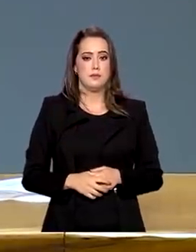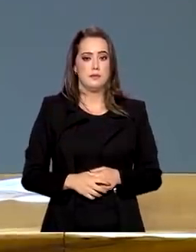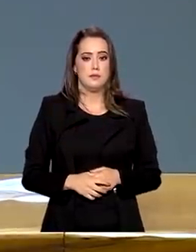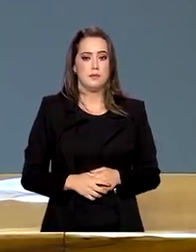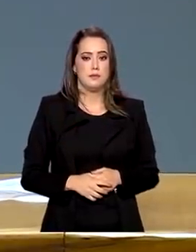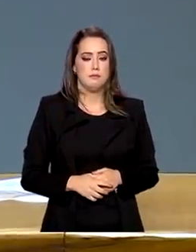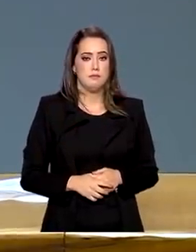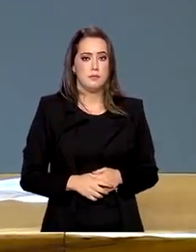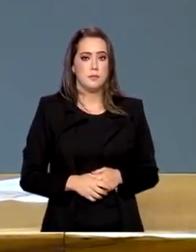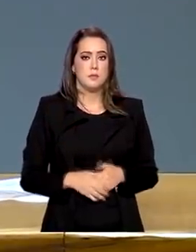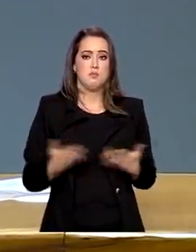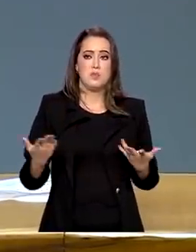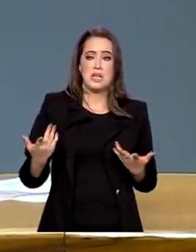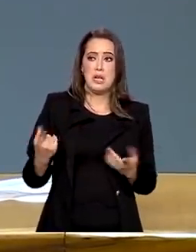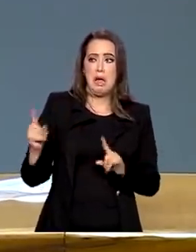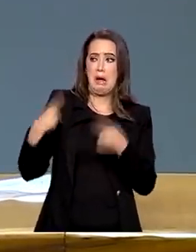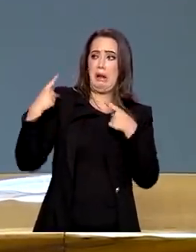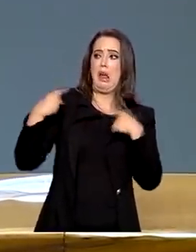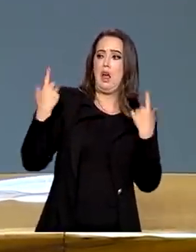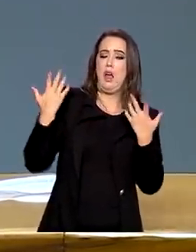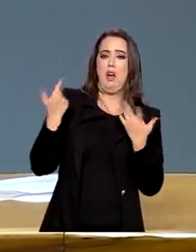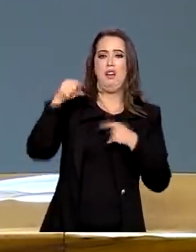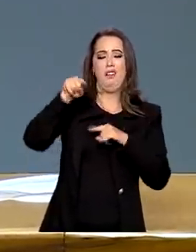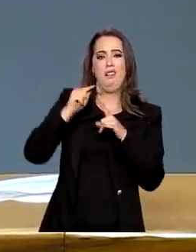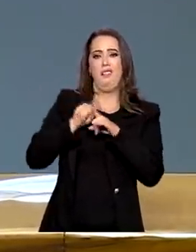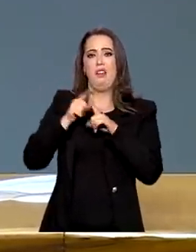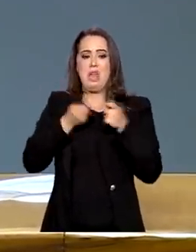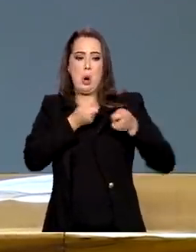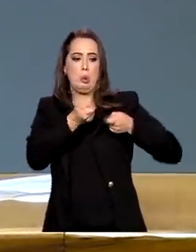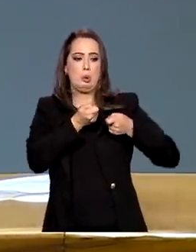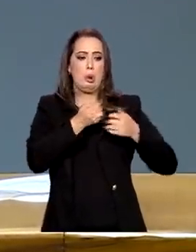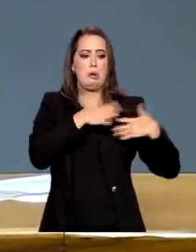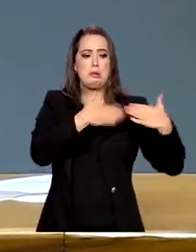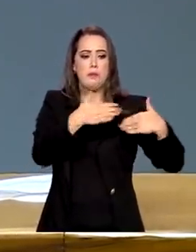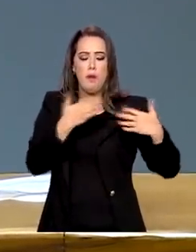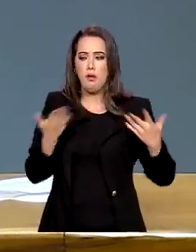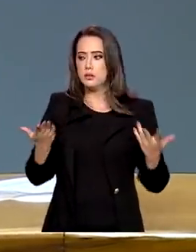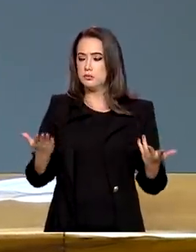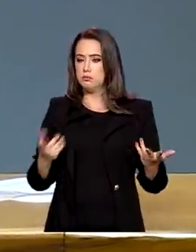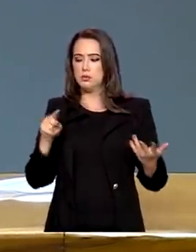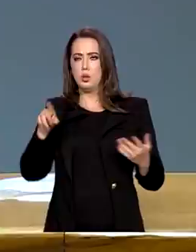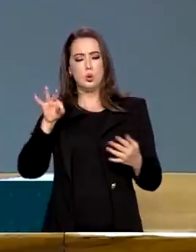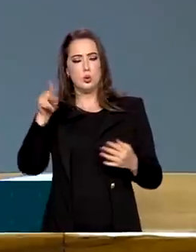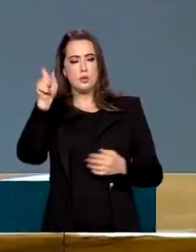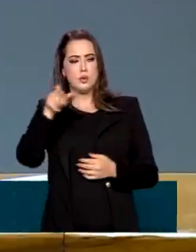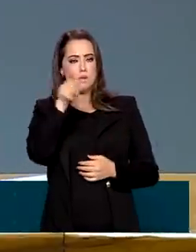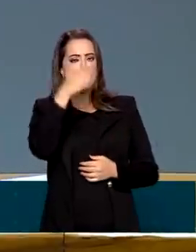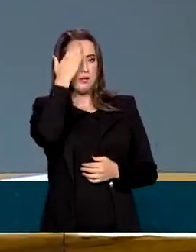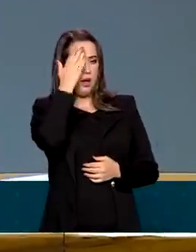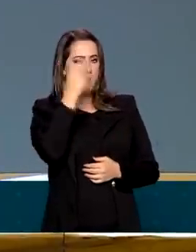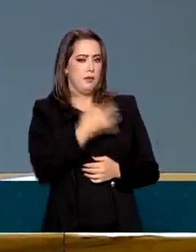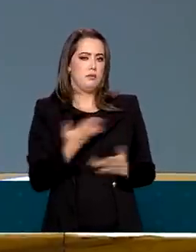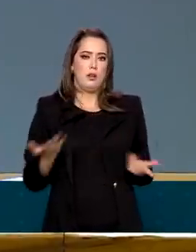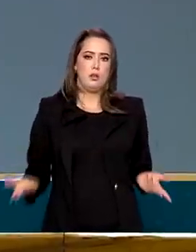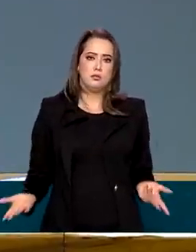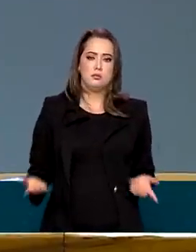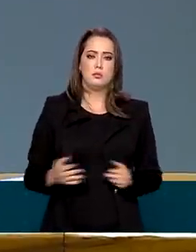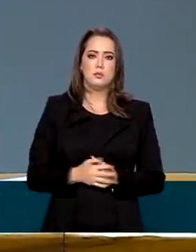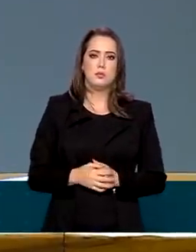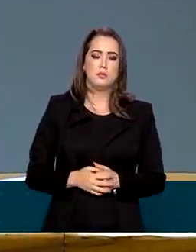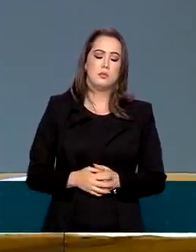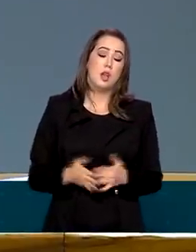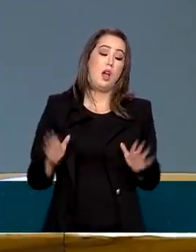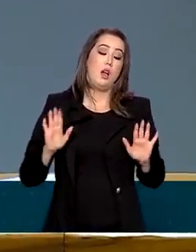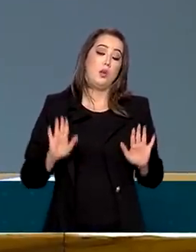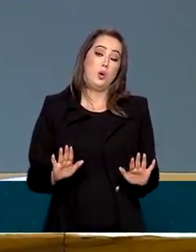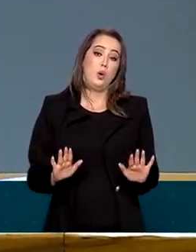O desenvolvimentista, a austeridade, isso é uma conversa antiga, todo mundo sabe, todo mundo tem posicionamento nisso, todo mundo sabe como é que é. Agora,